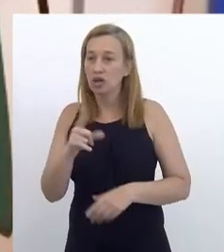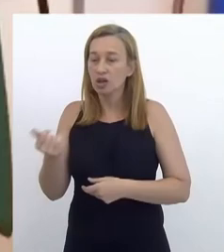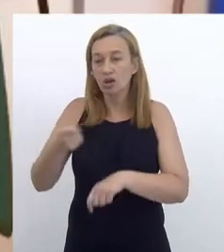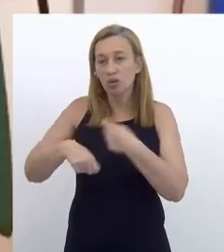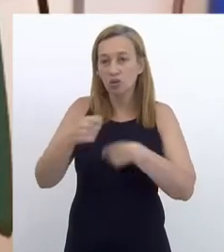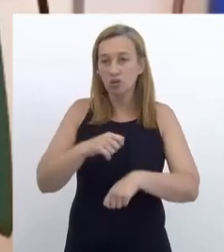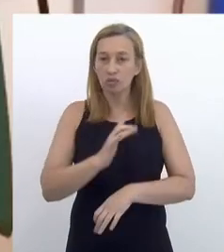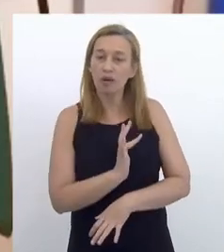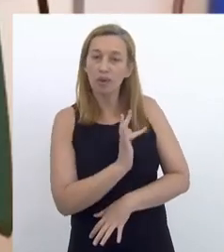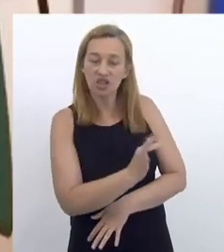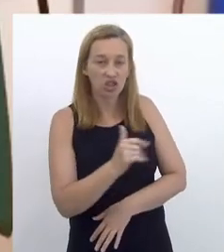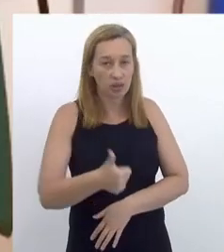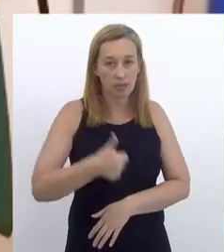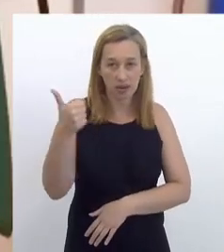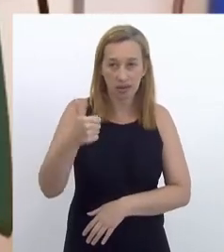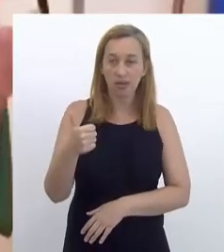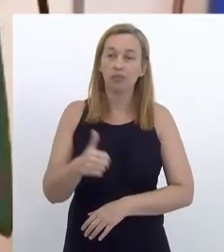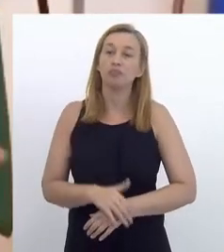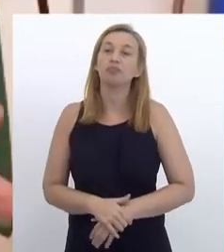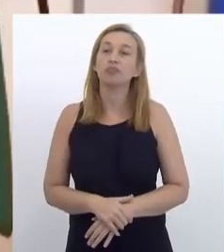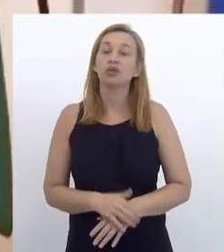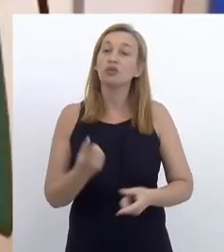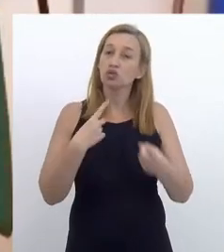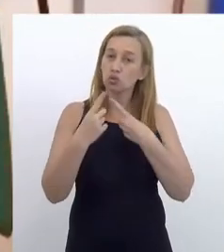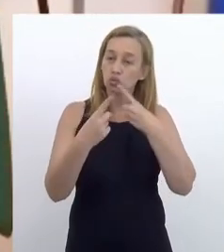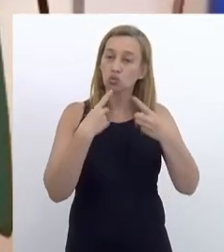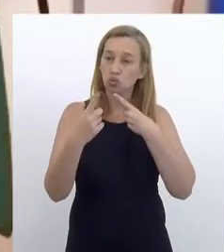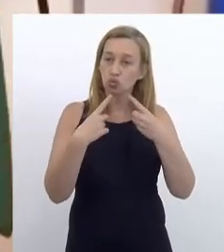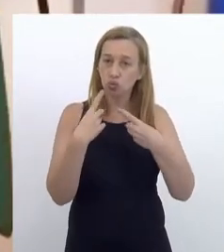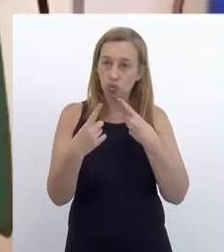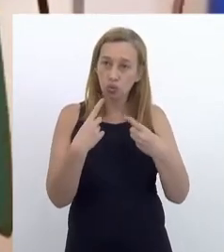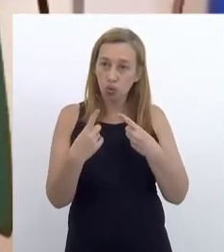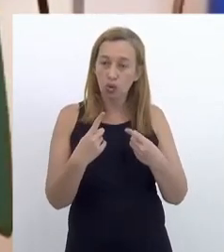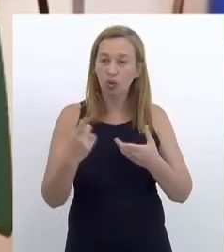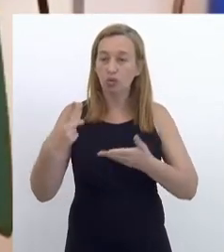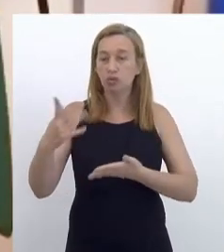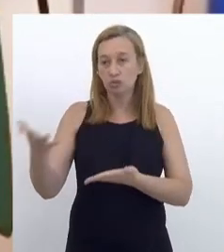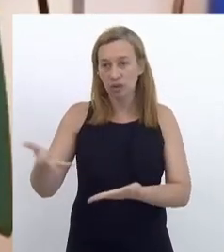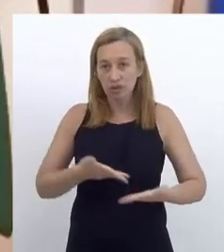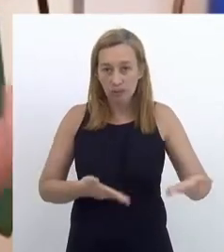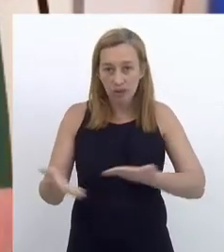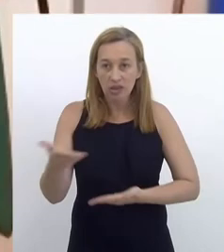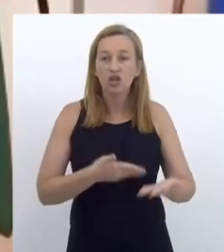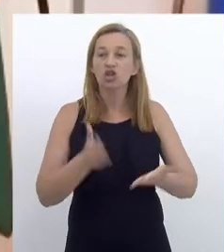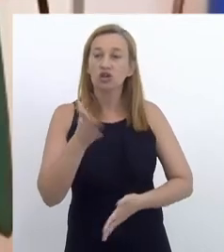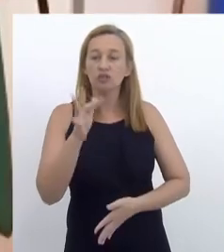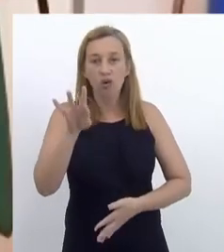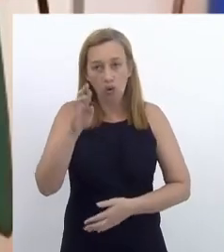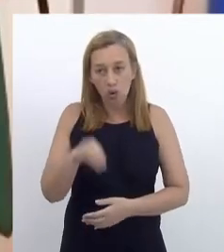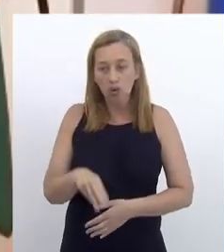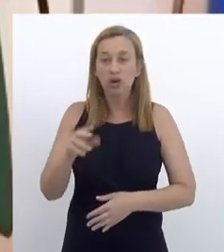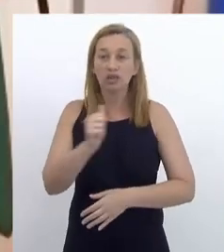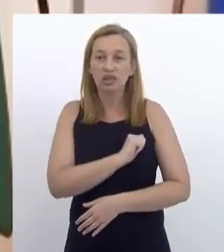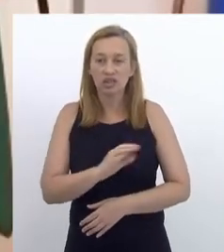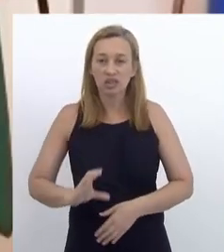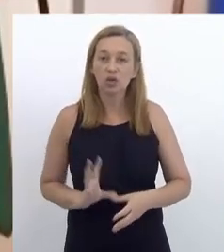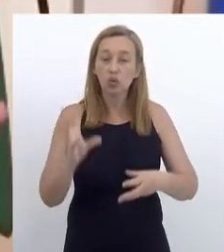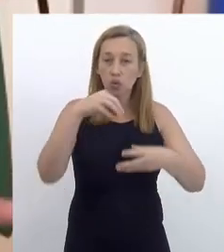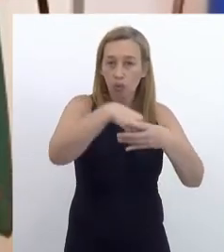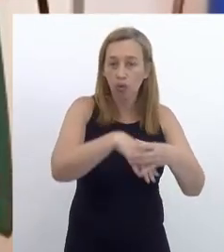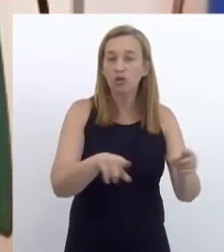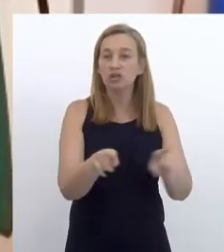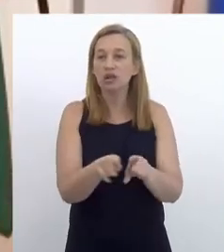econômico da Baixada seria muito maior. Então, gente lançou esse debate, o debate com a sua participação, já falamos no fórum, o André Ciliano